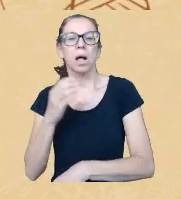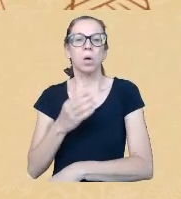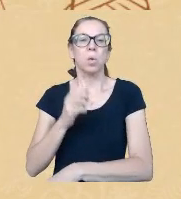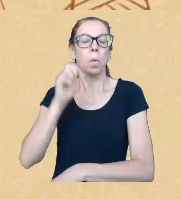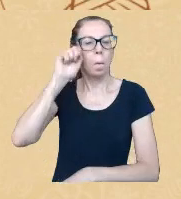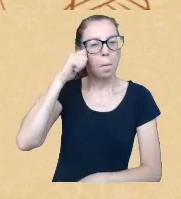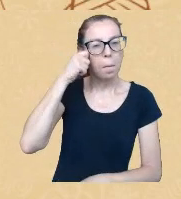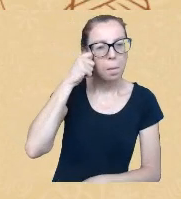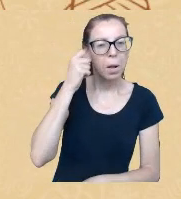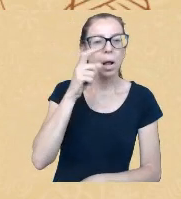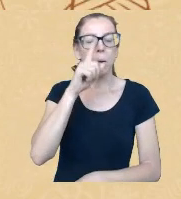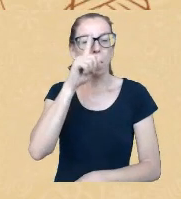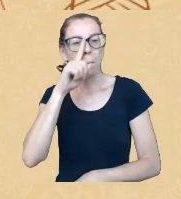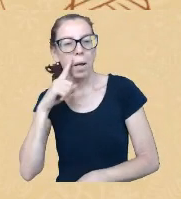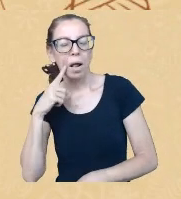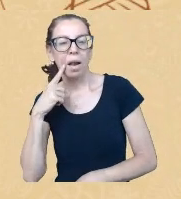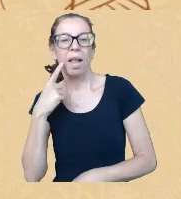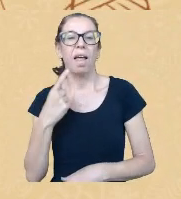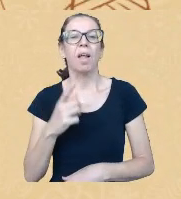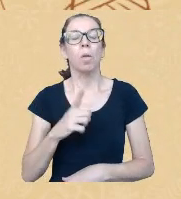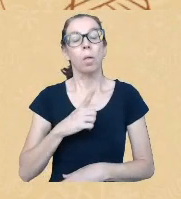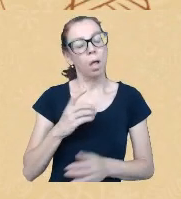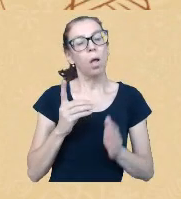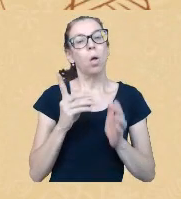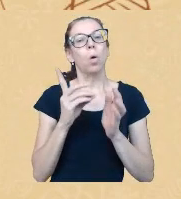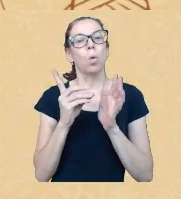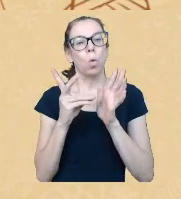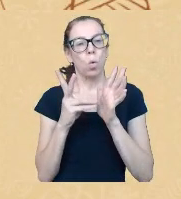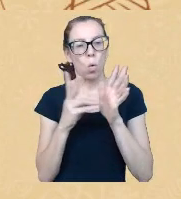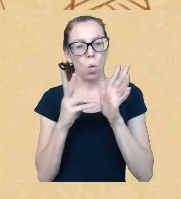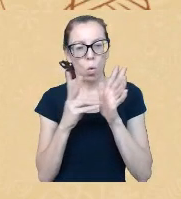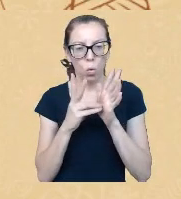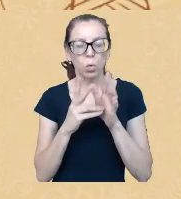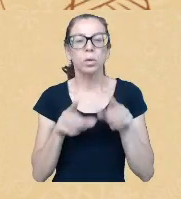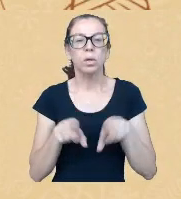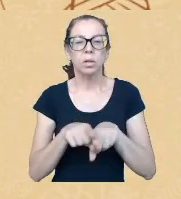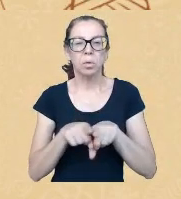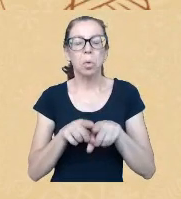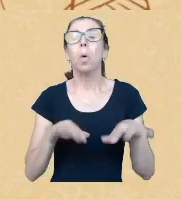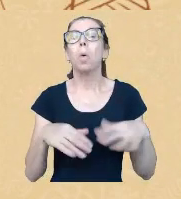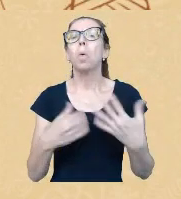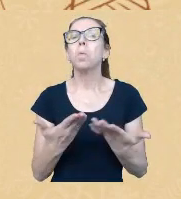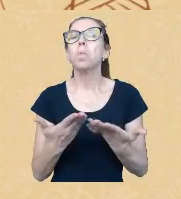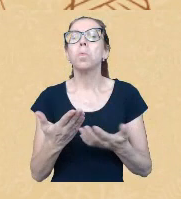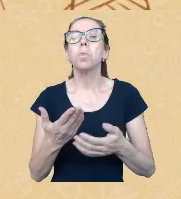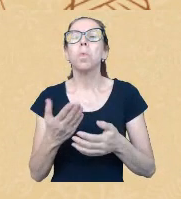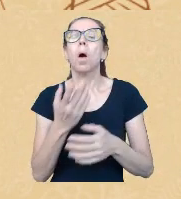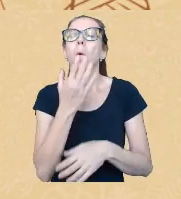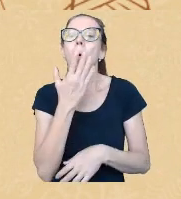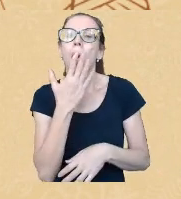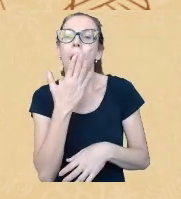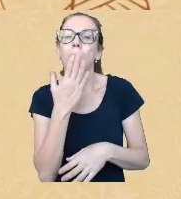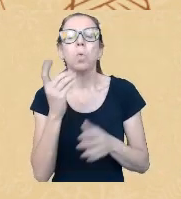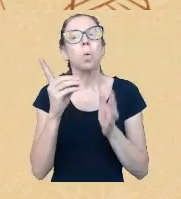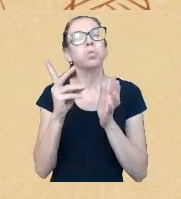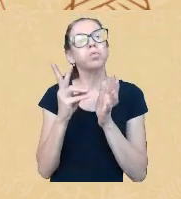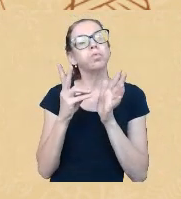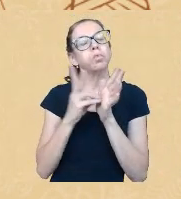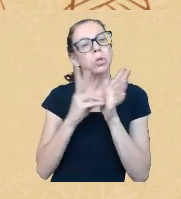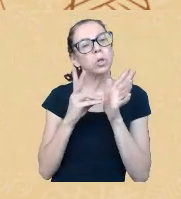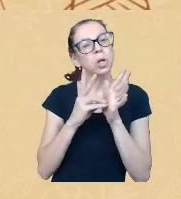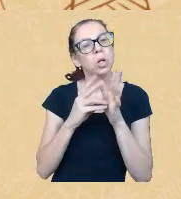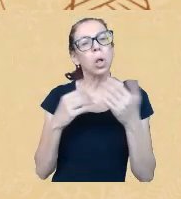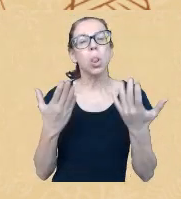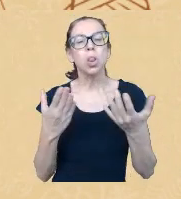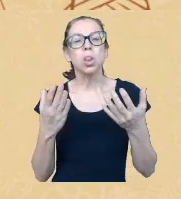grupo e aí a pergunta que a gente faz é qual que a cor do indígena se nós somos povos múltiplos desde pele clara e